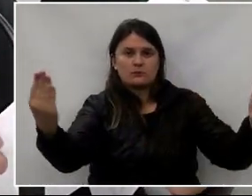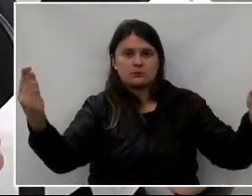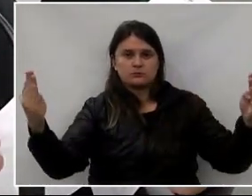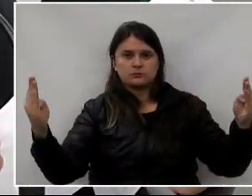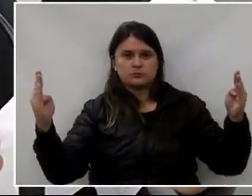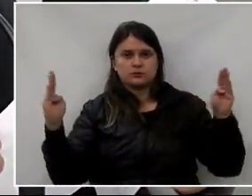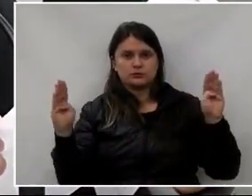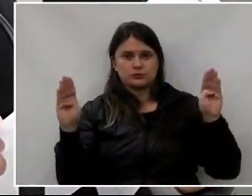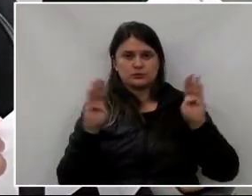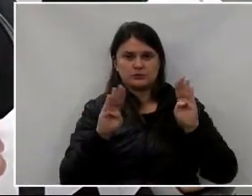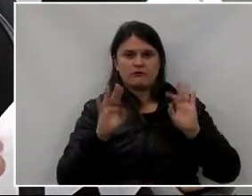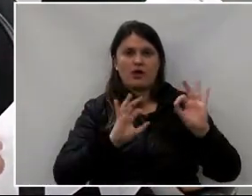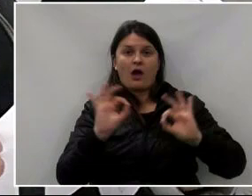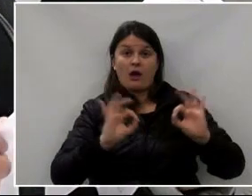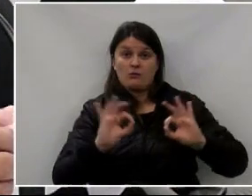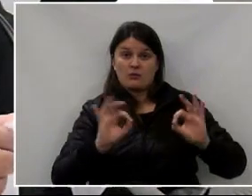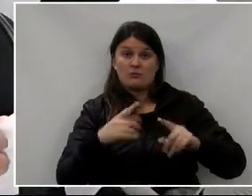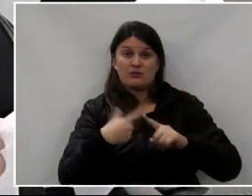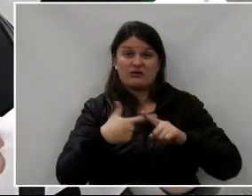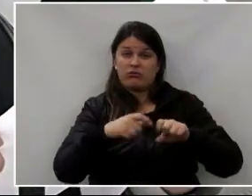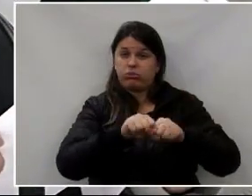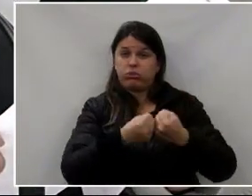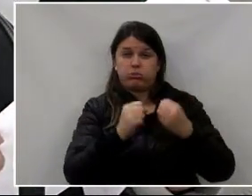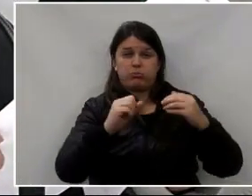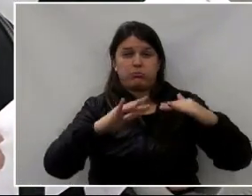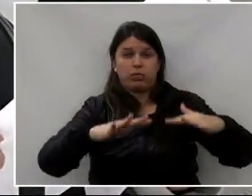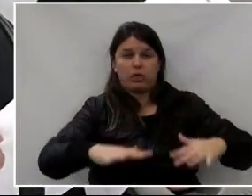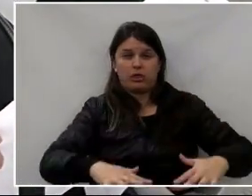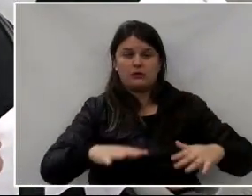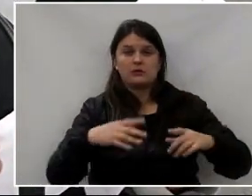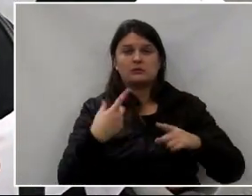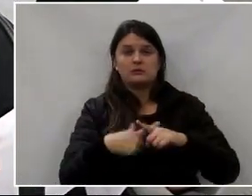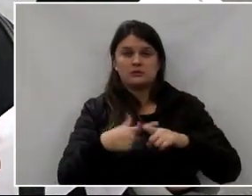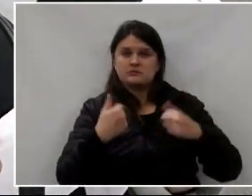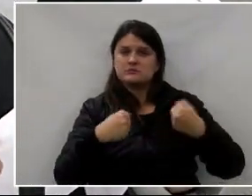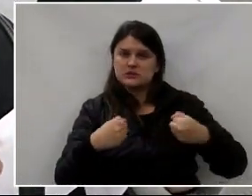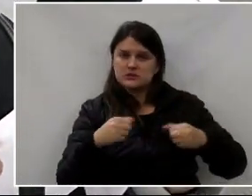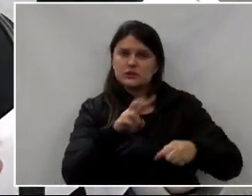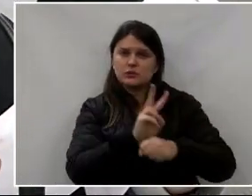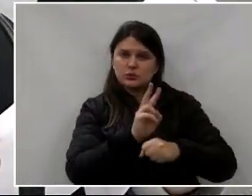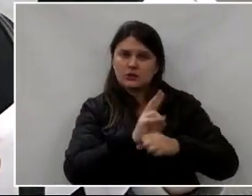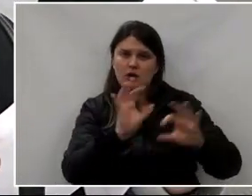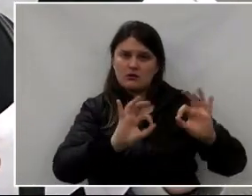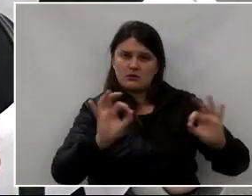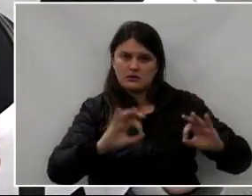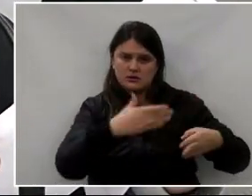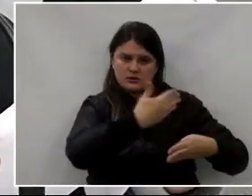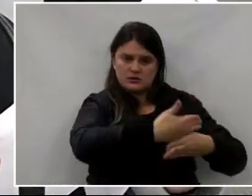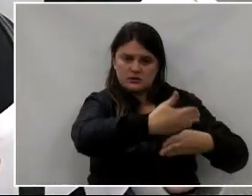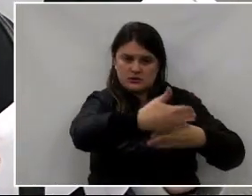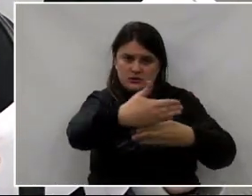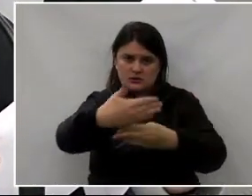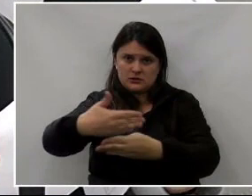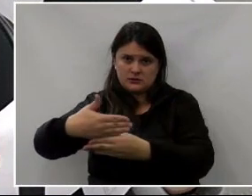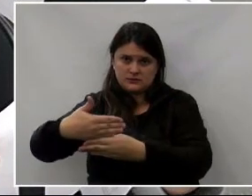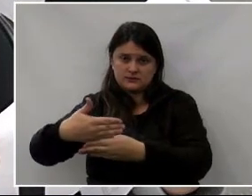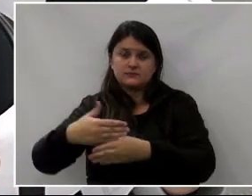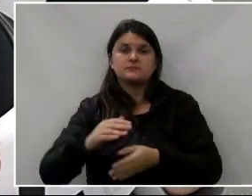do cemitério onde nós residimos, lá no bairro São Cristóvão. E também